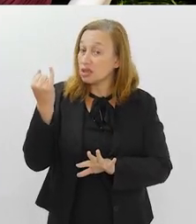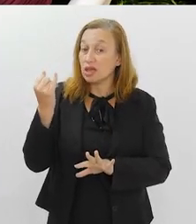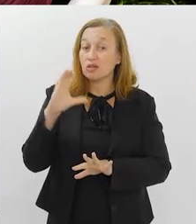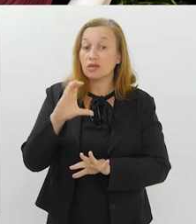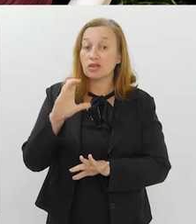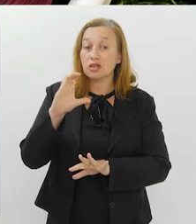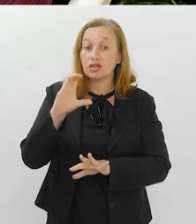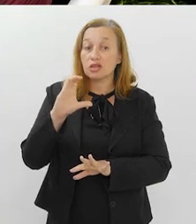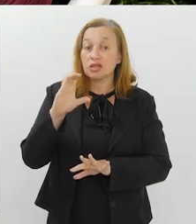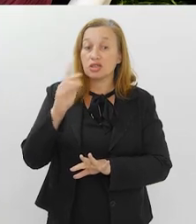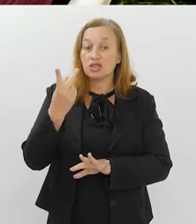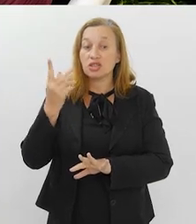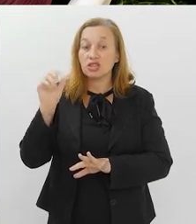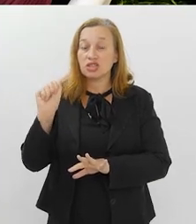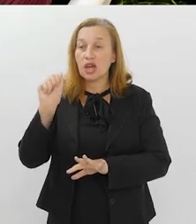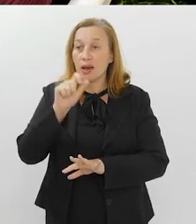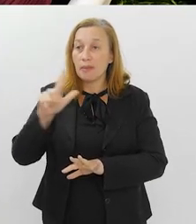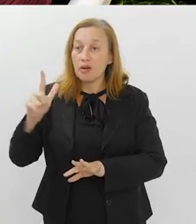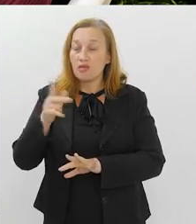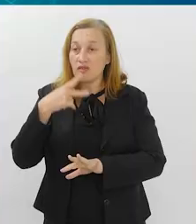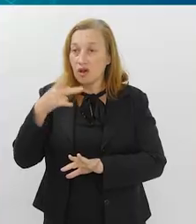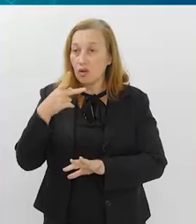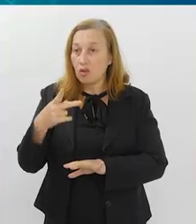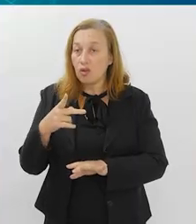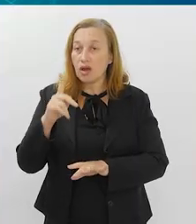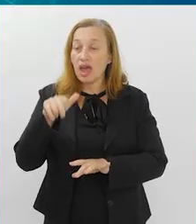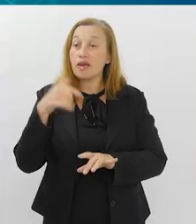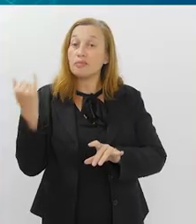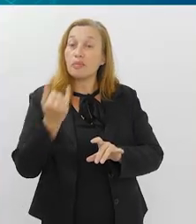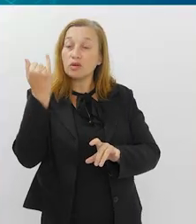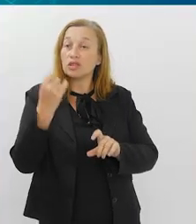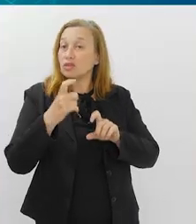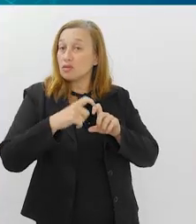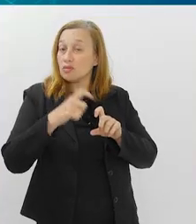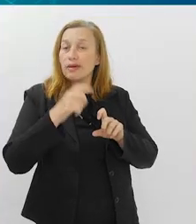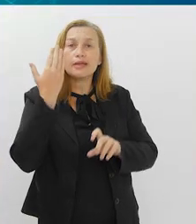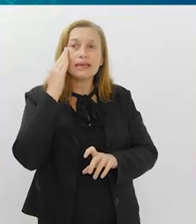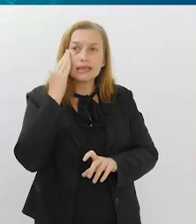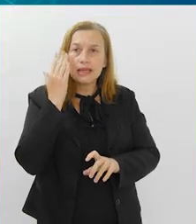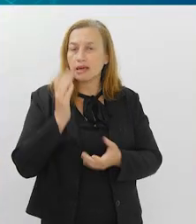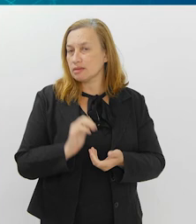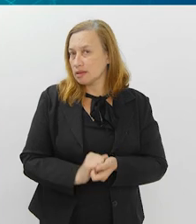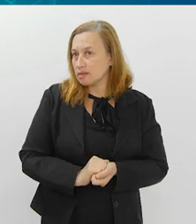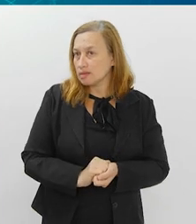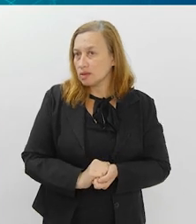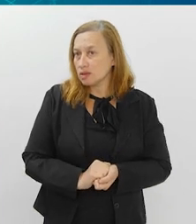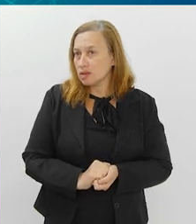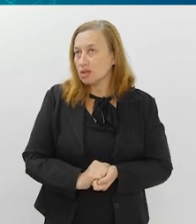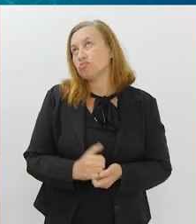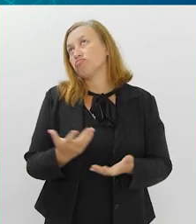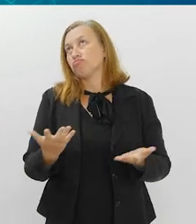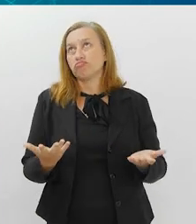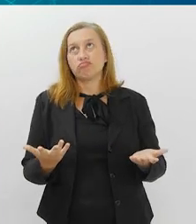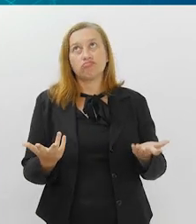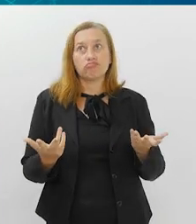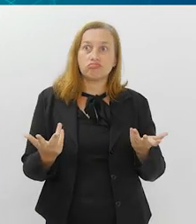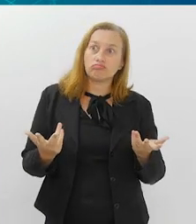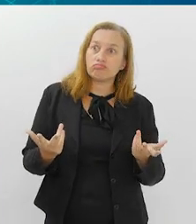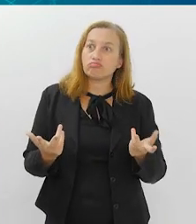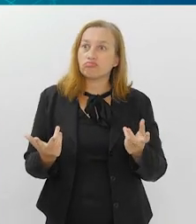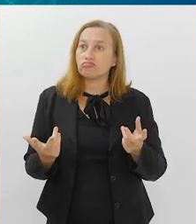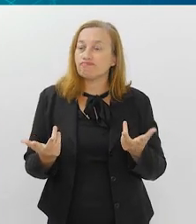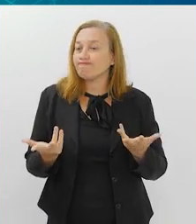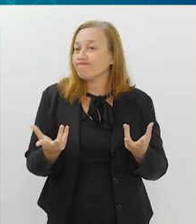né? O Charbel falou aqui nos médicos, é importante que os médicos entendam que uma situação de